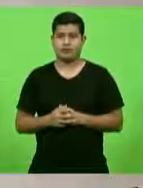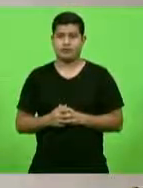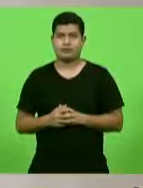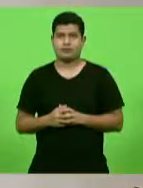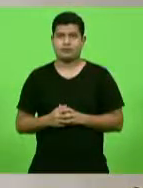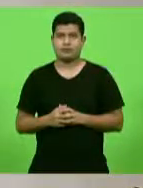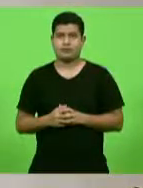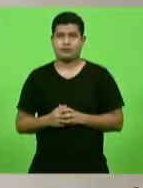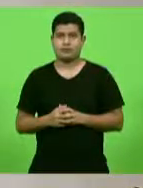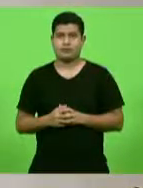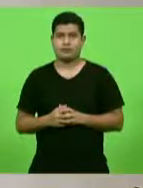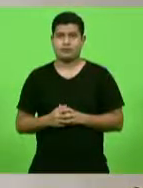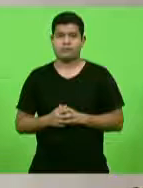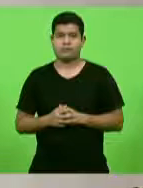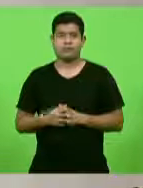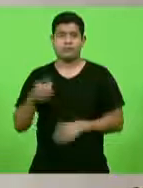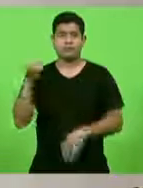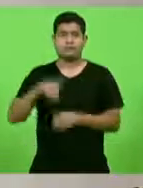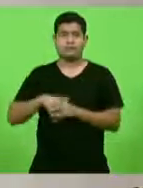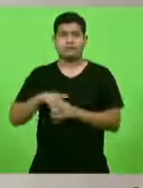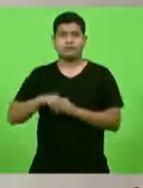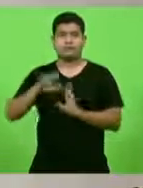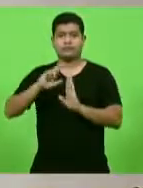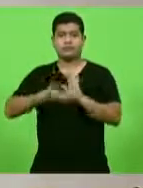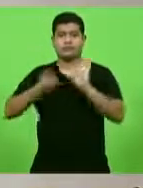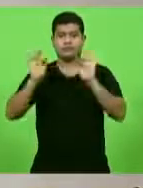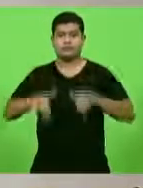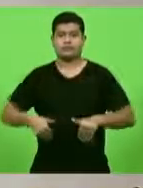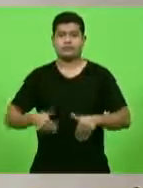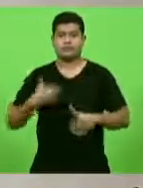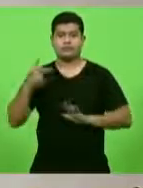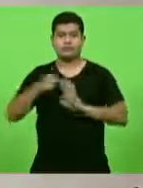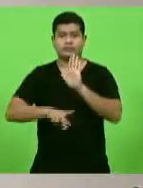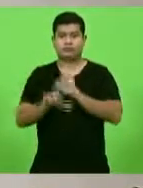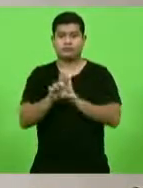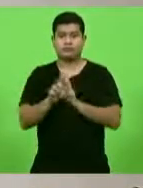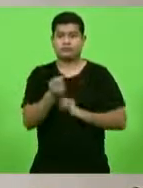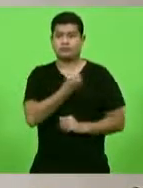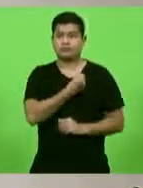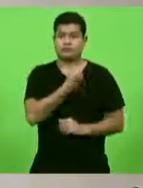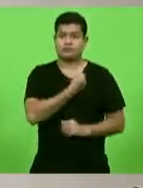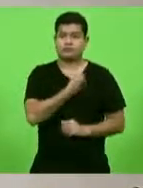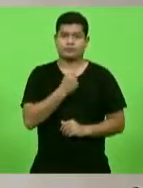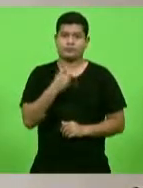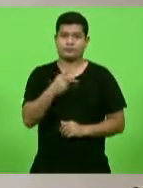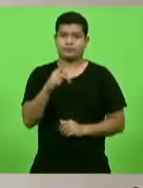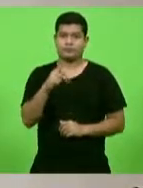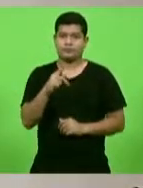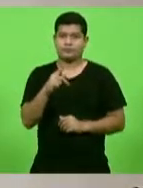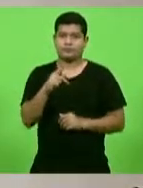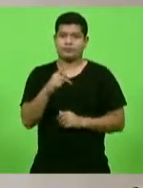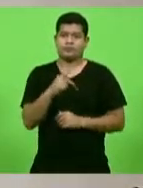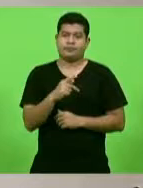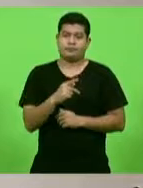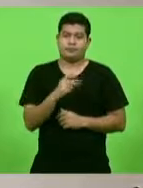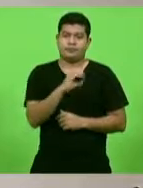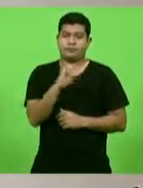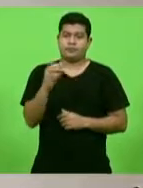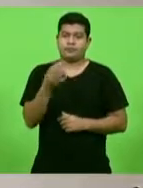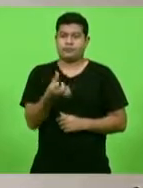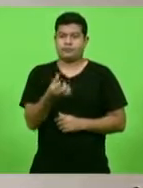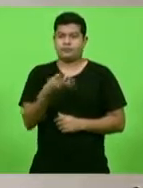Ordem do dia. votação da redação final do projeto de lei número PL 0064